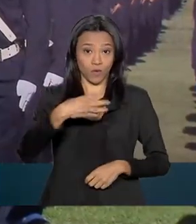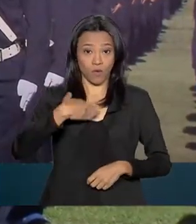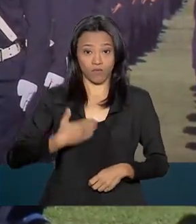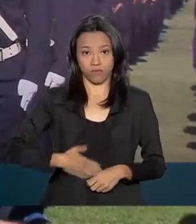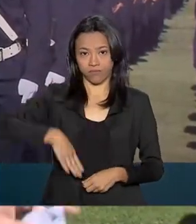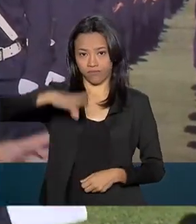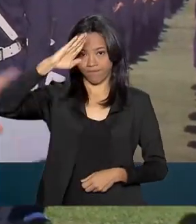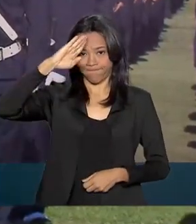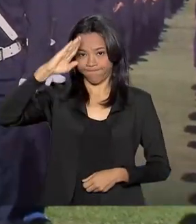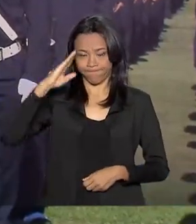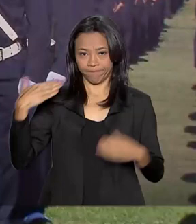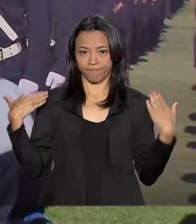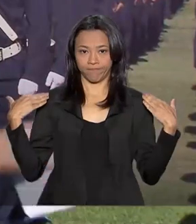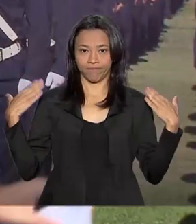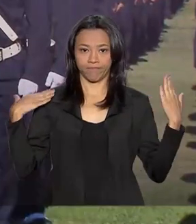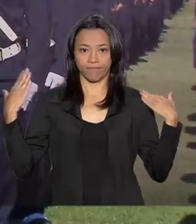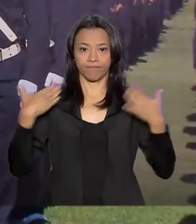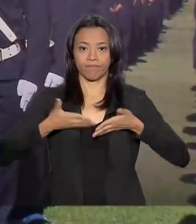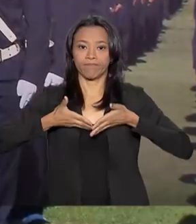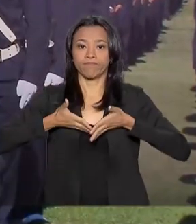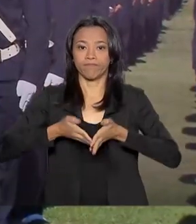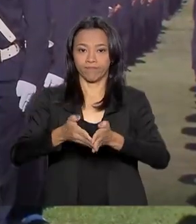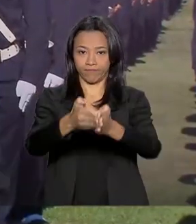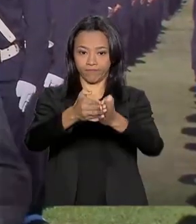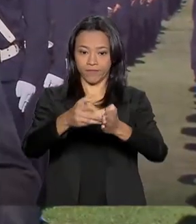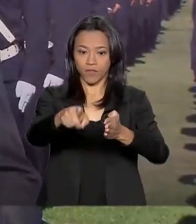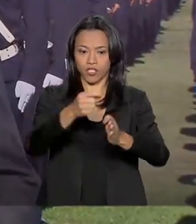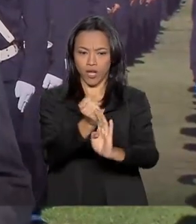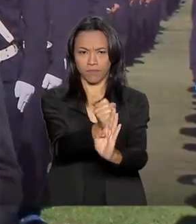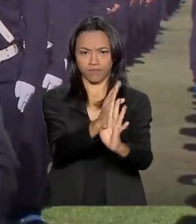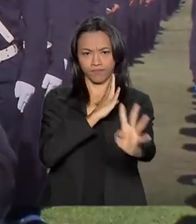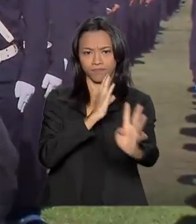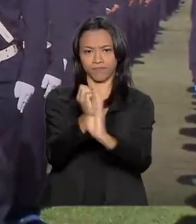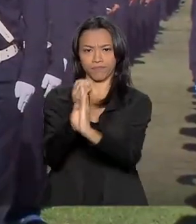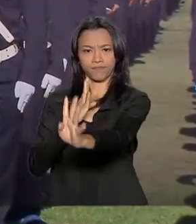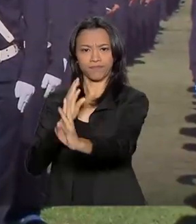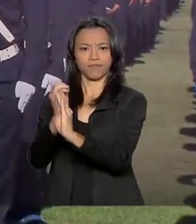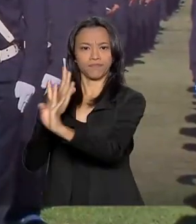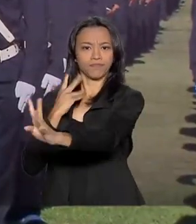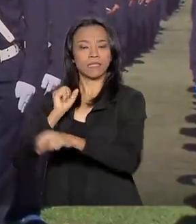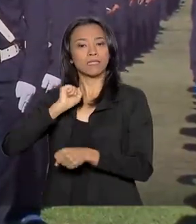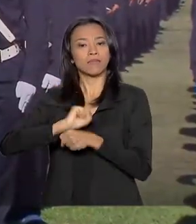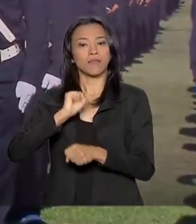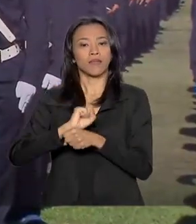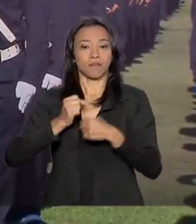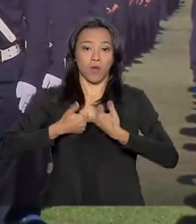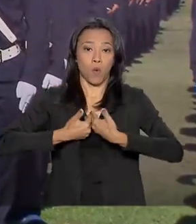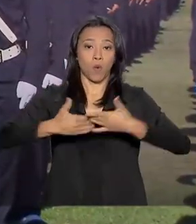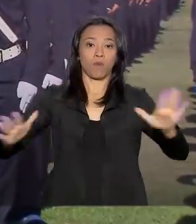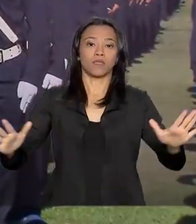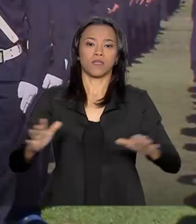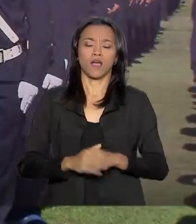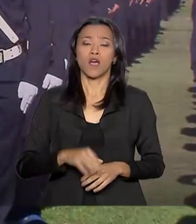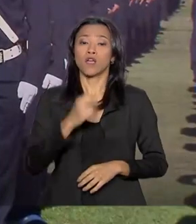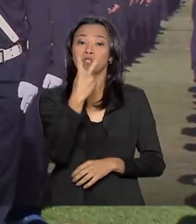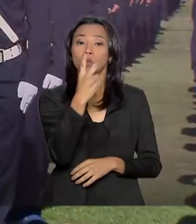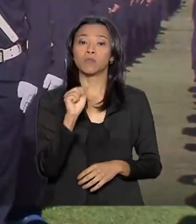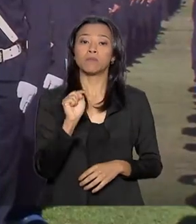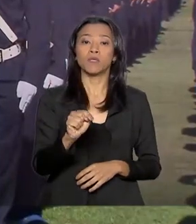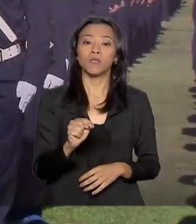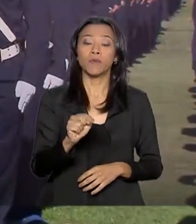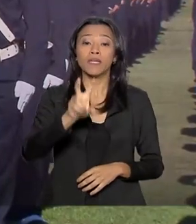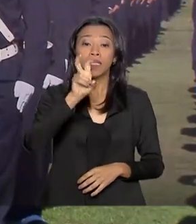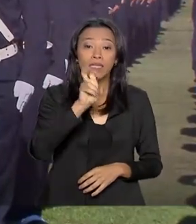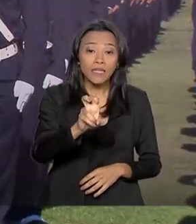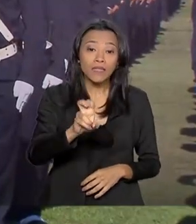pode perceber, ali atrás, a tropa já está perfilada, aguardando o início da cerimônia. São 2.545